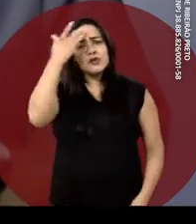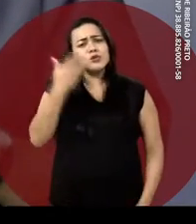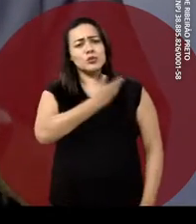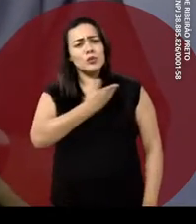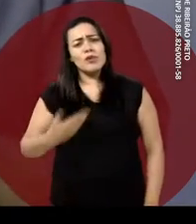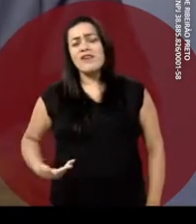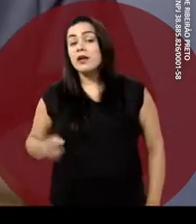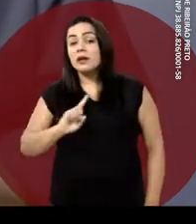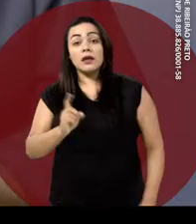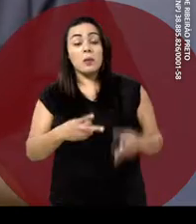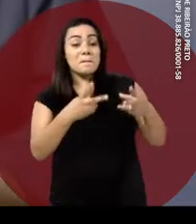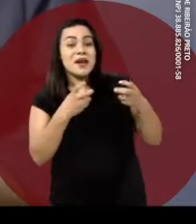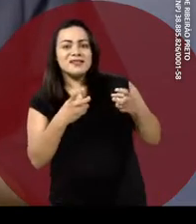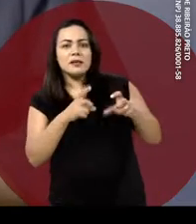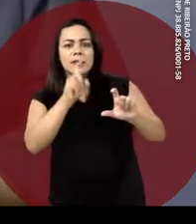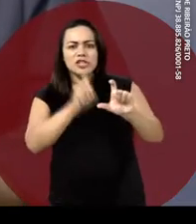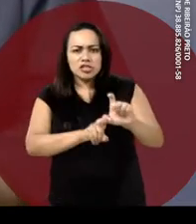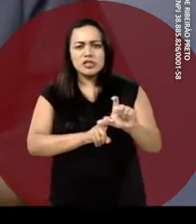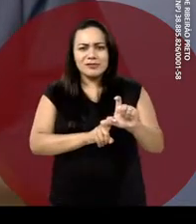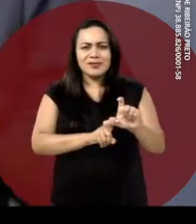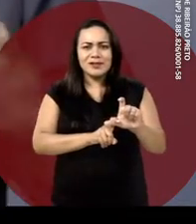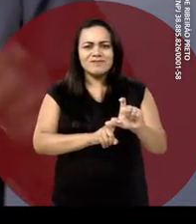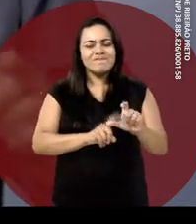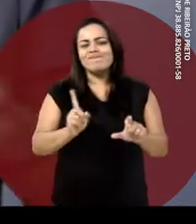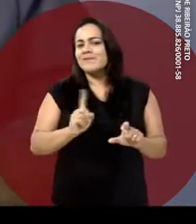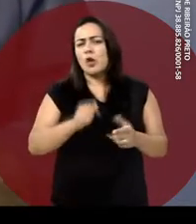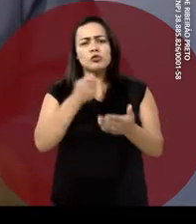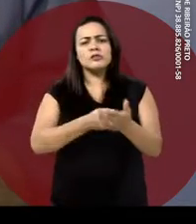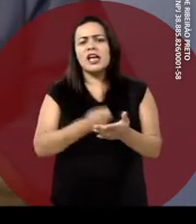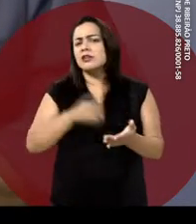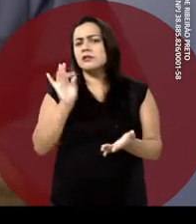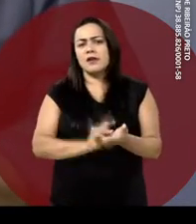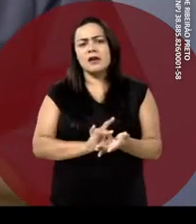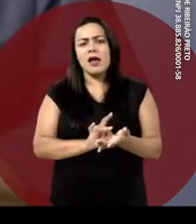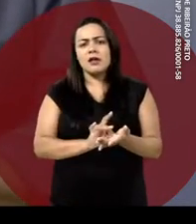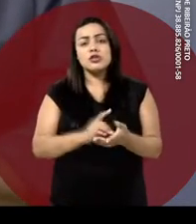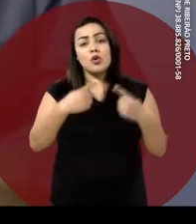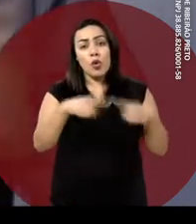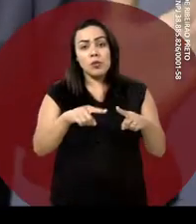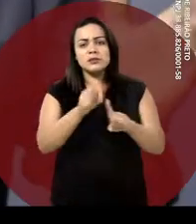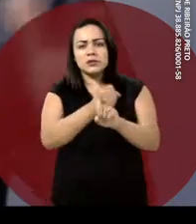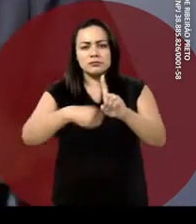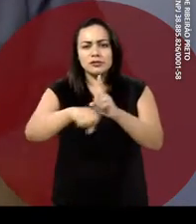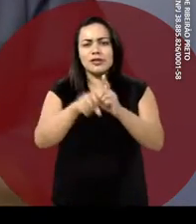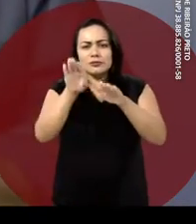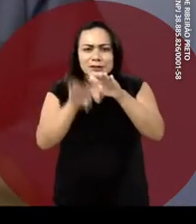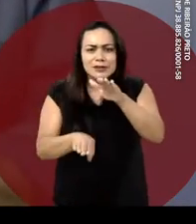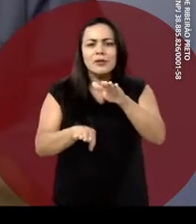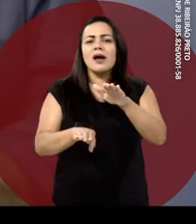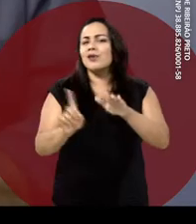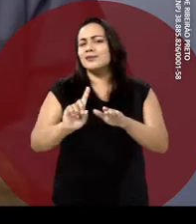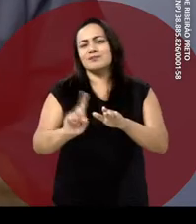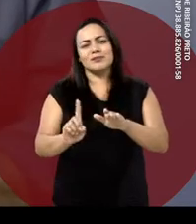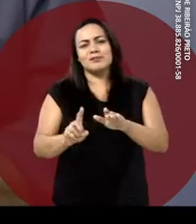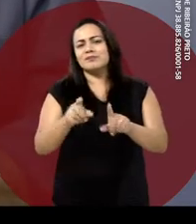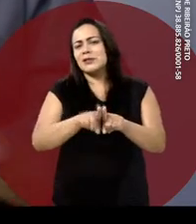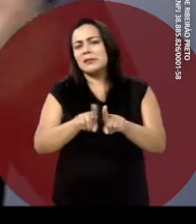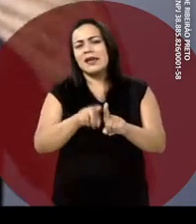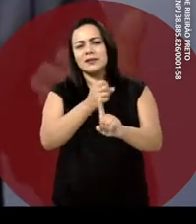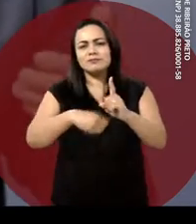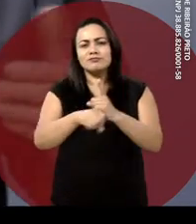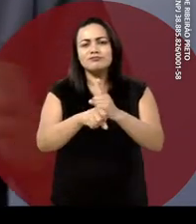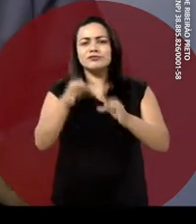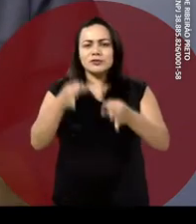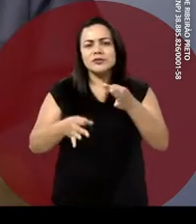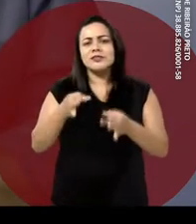governante que não reconhecer essa dívida não combaterá, de fato, as desigualdades sociais, nem realizará justiça social.